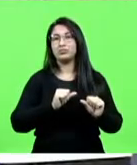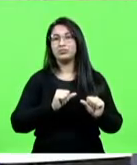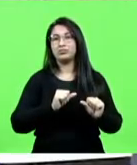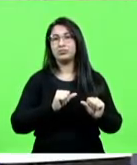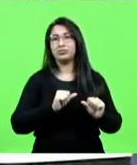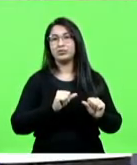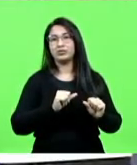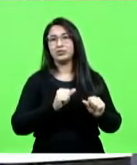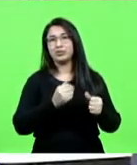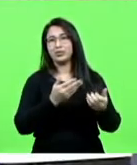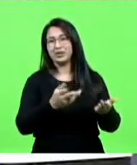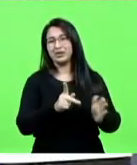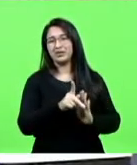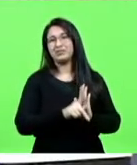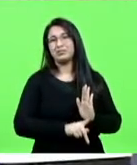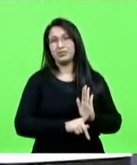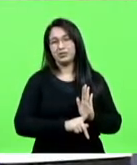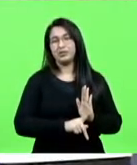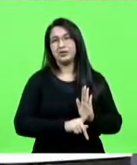projeto, ou seja,